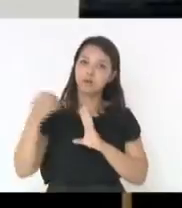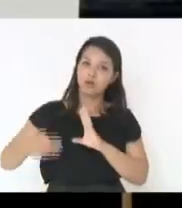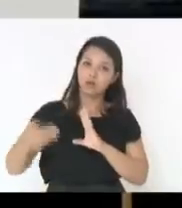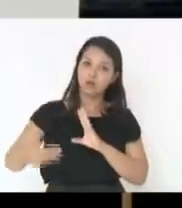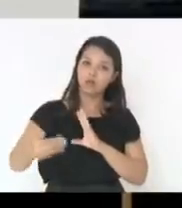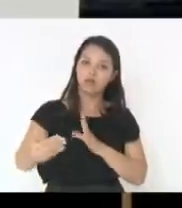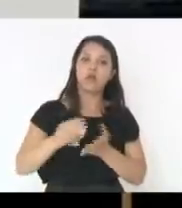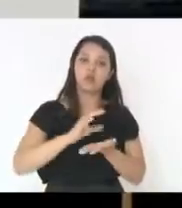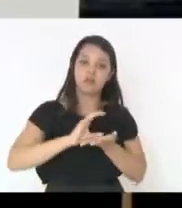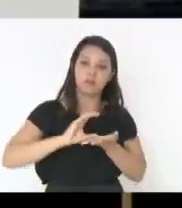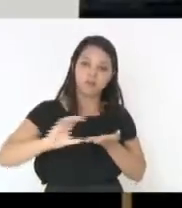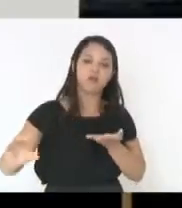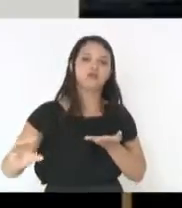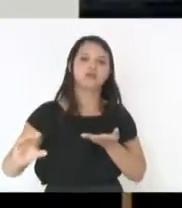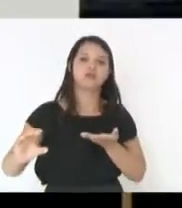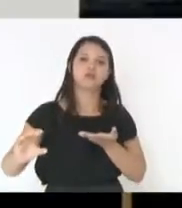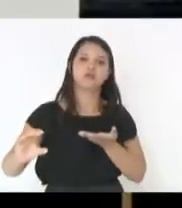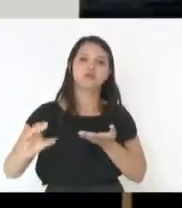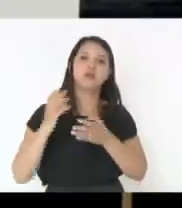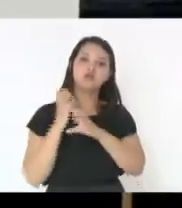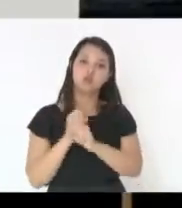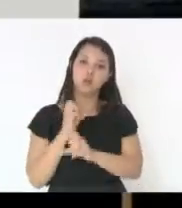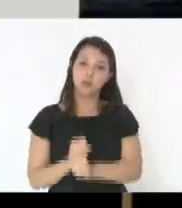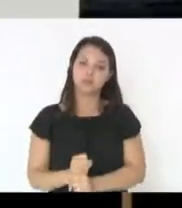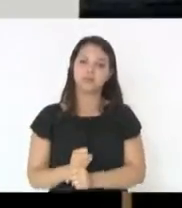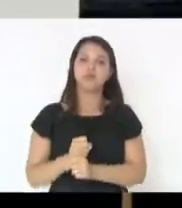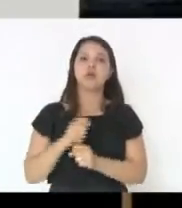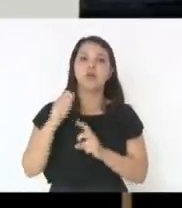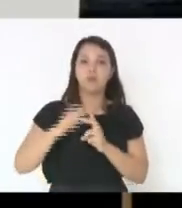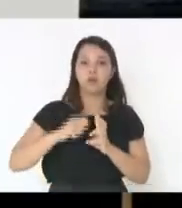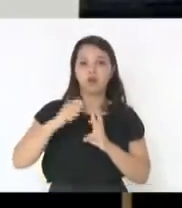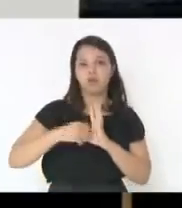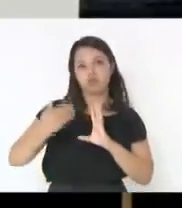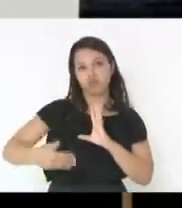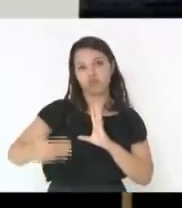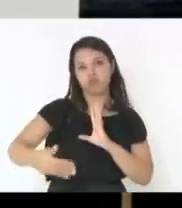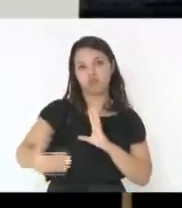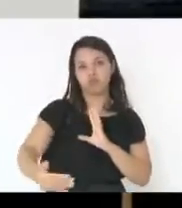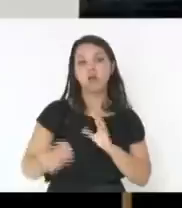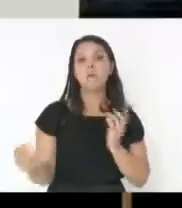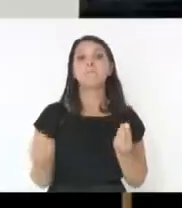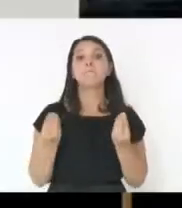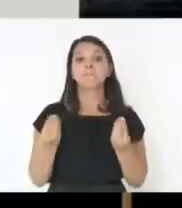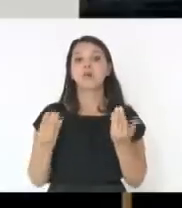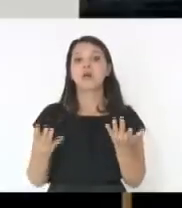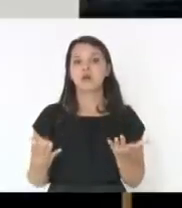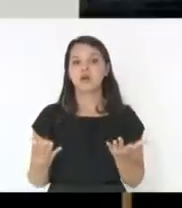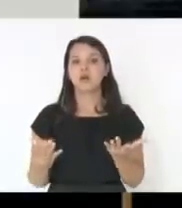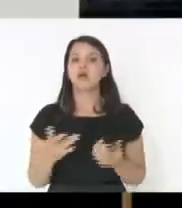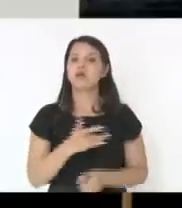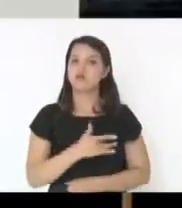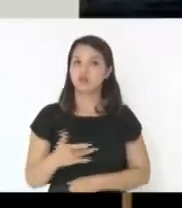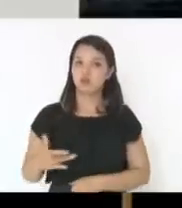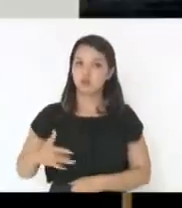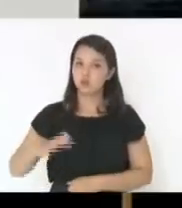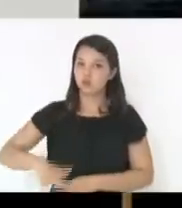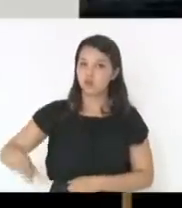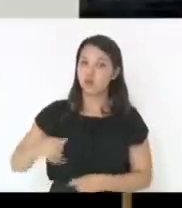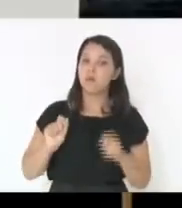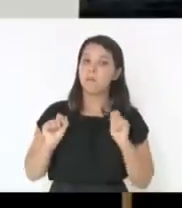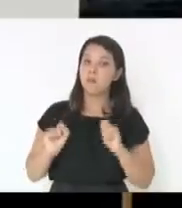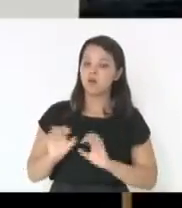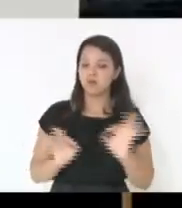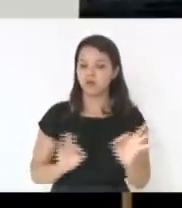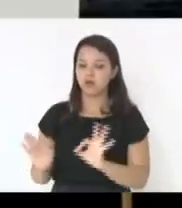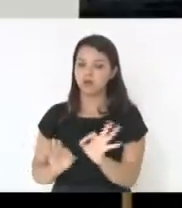valor daquele mês. Qual é a finalidade? Fazer com que a saúde possa planejar a sua aplicação de recursos